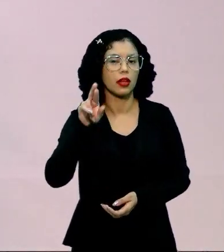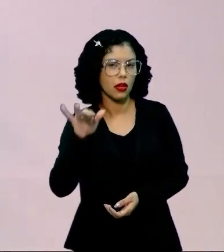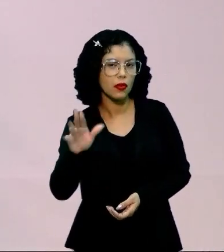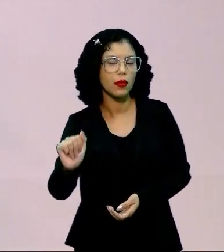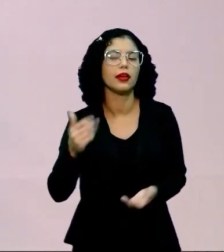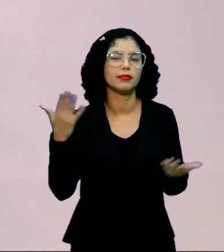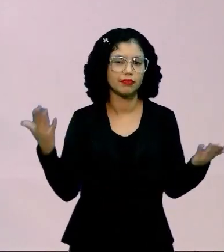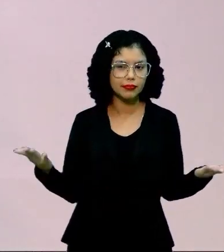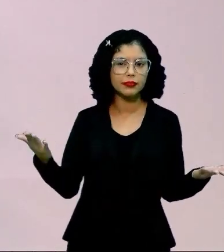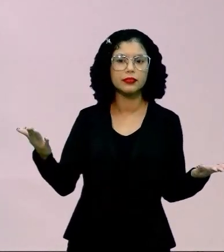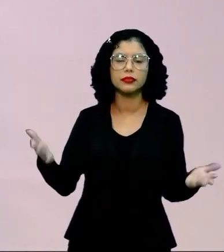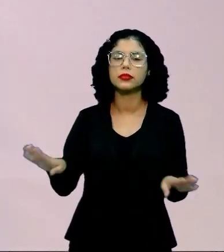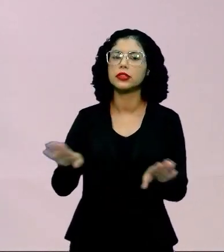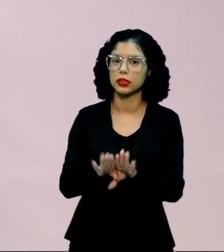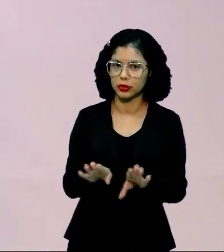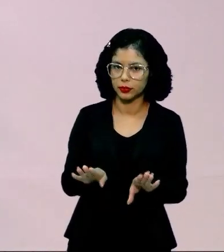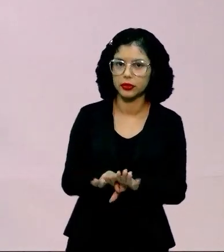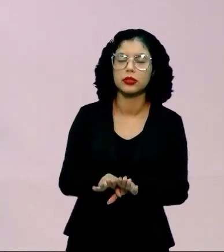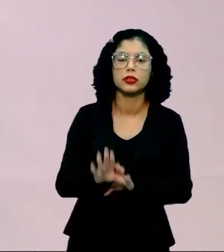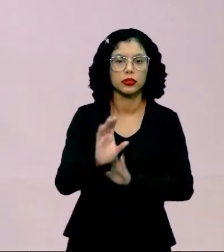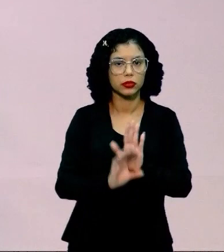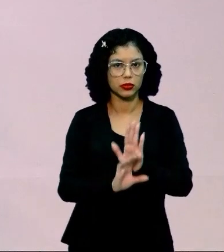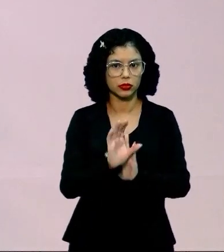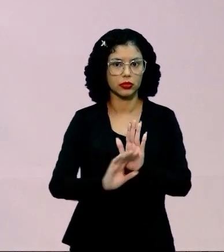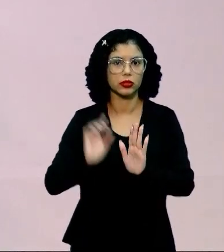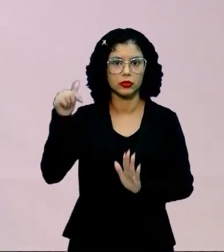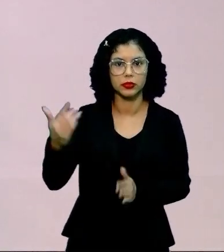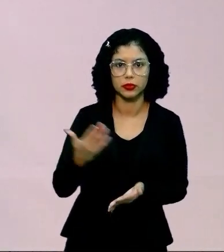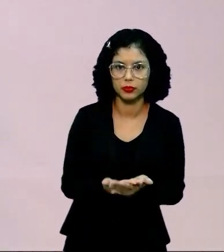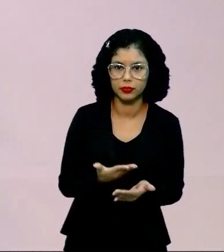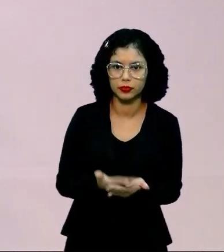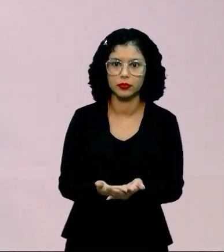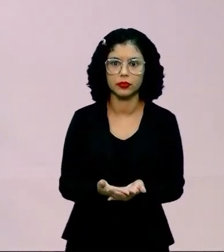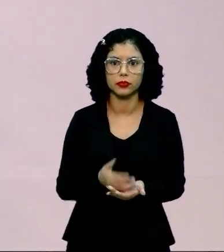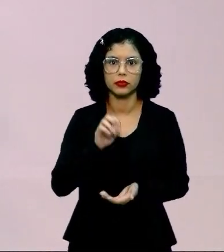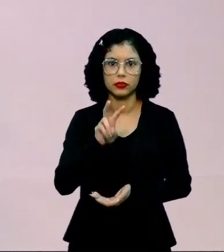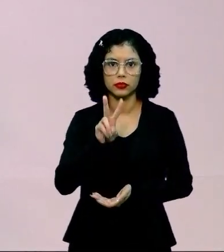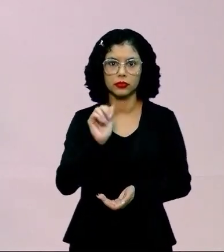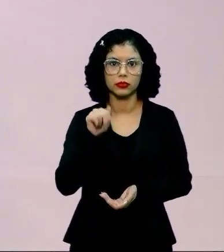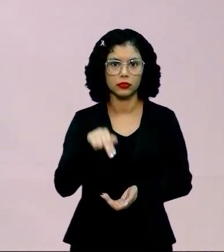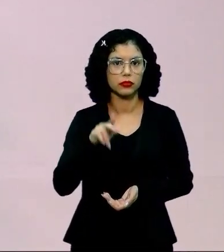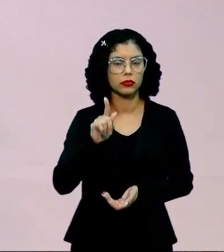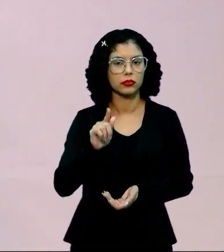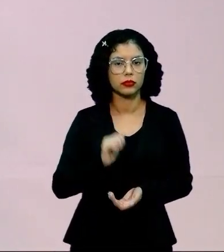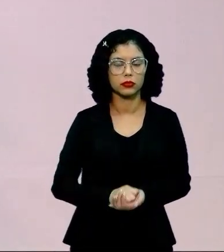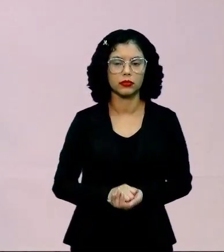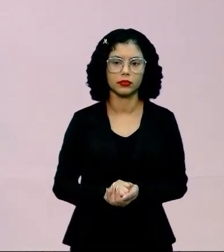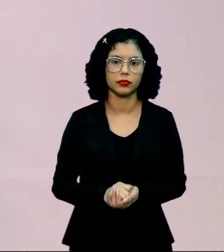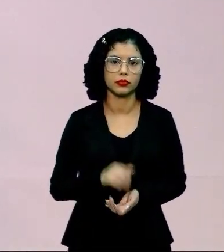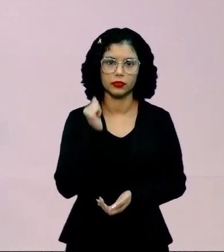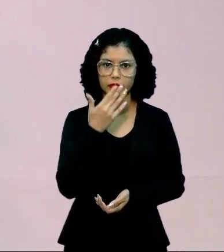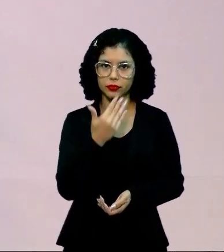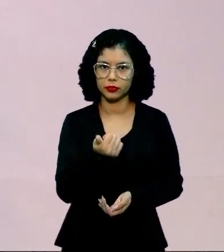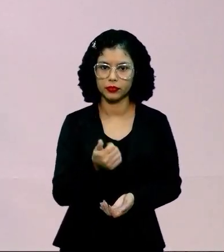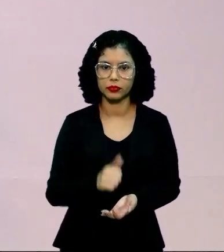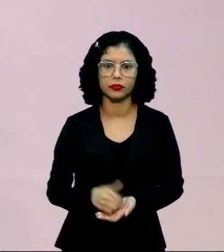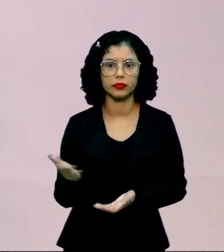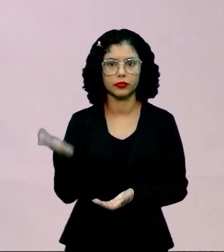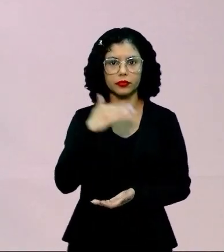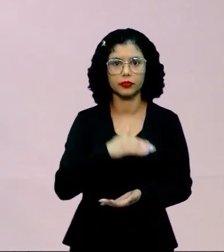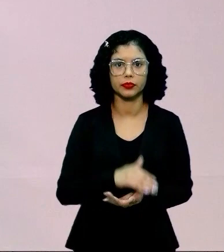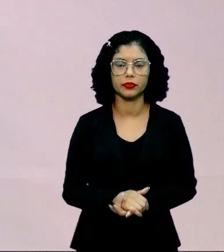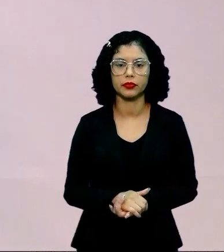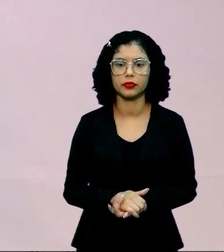europeias. Também conteúdo da nossa próxima aula, as vanguardas europeias. Tá bom? Vamos lá?